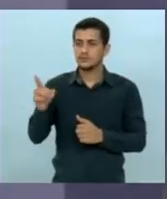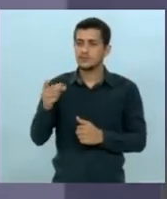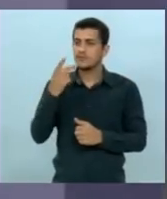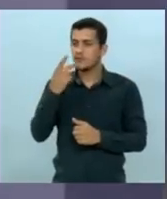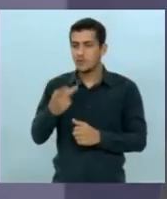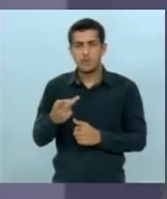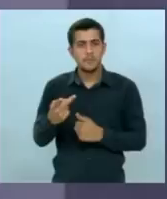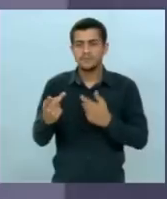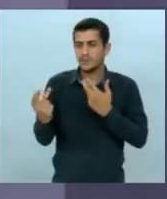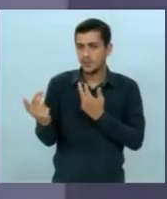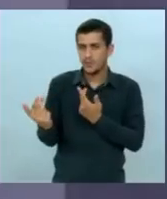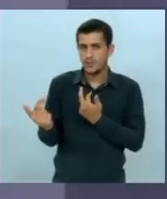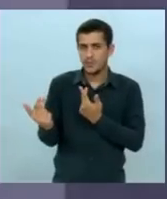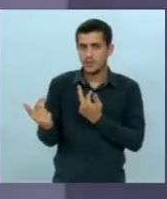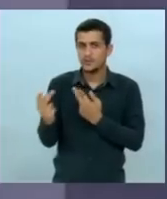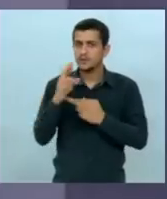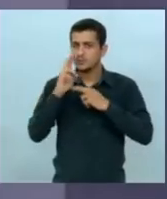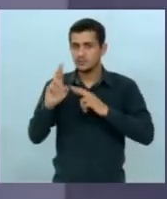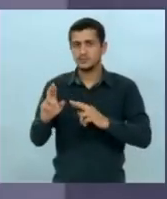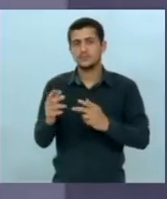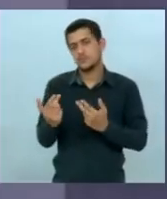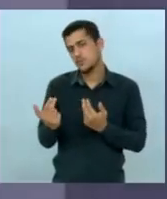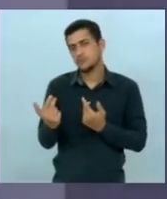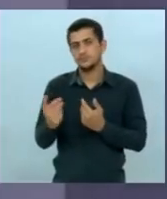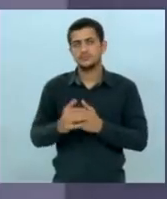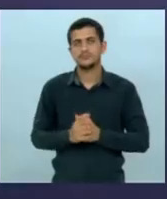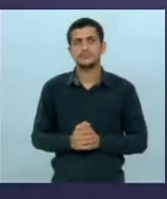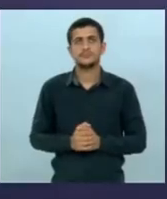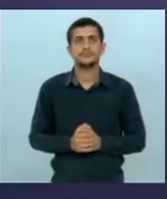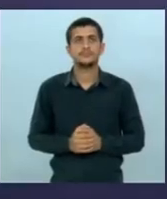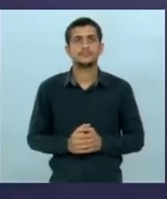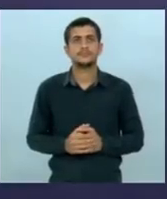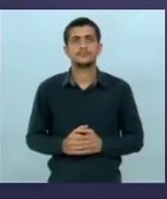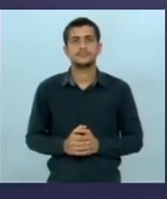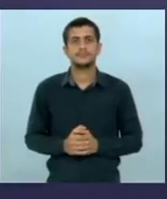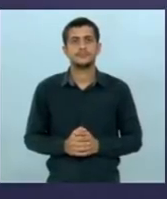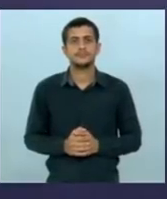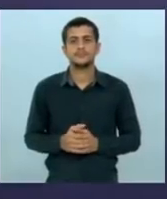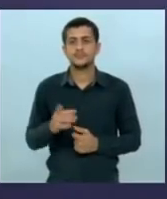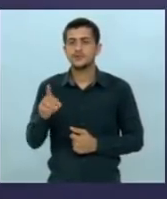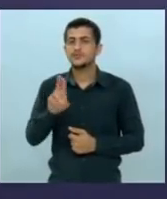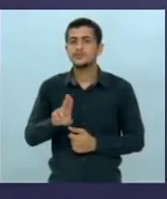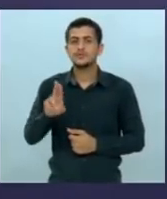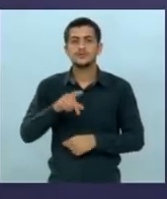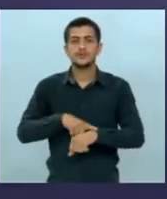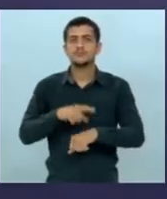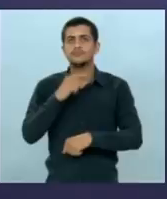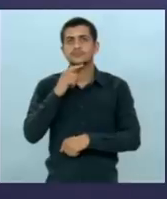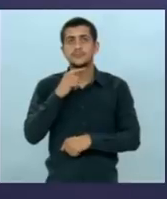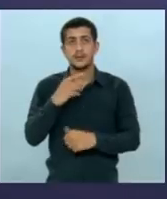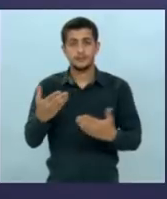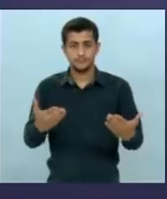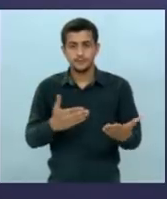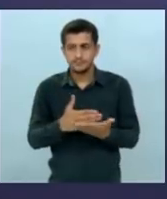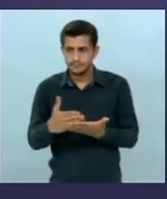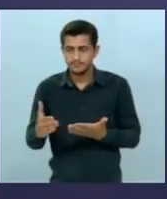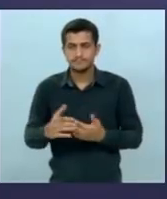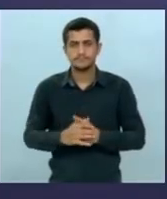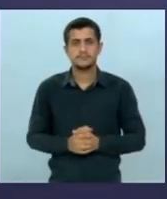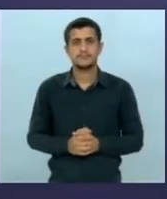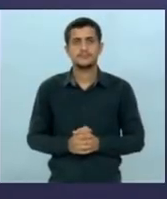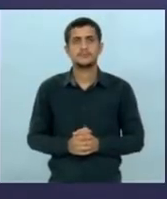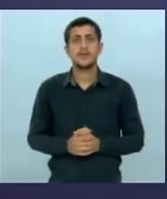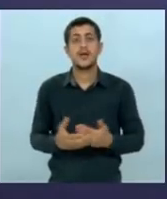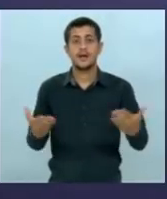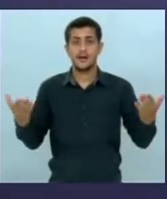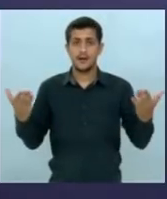aquilo que eu afirmei durante a resposta o candidato não usou todo o seu tempo mas nós seguimos então nós